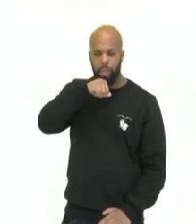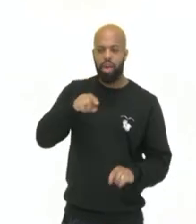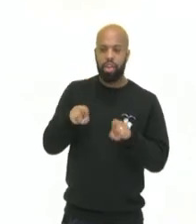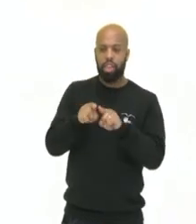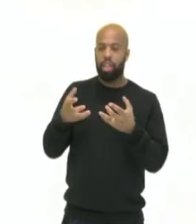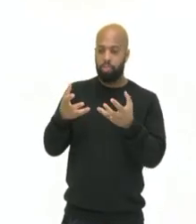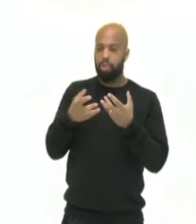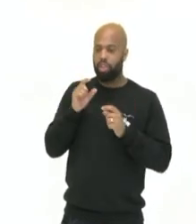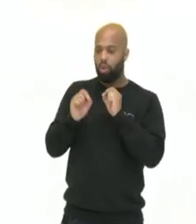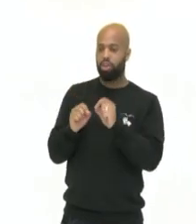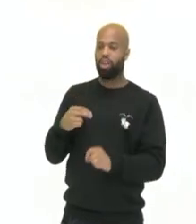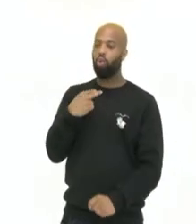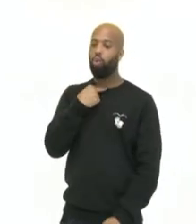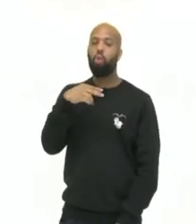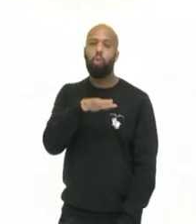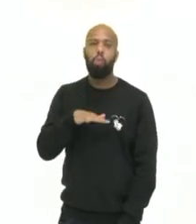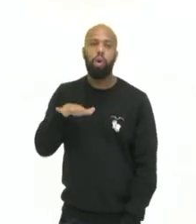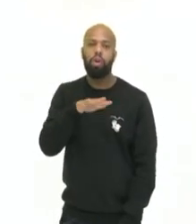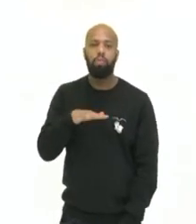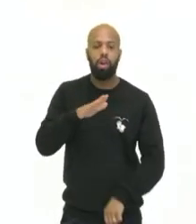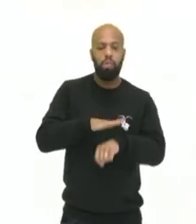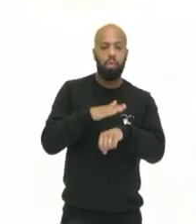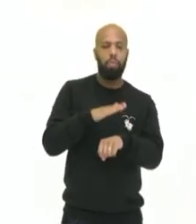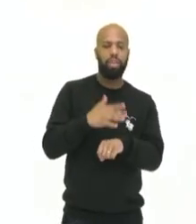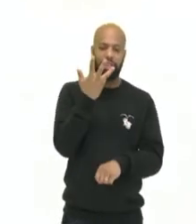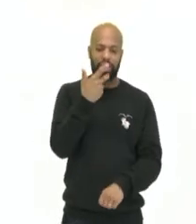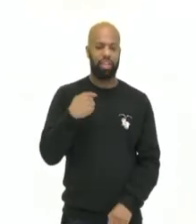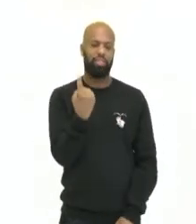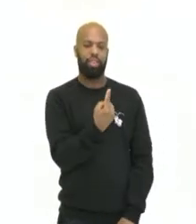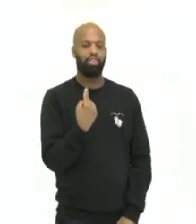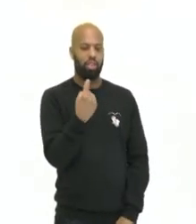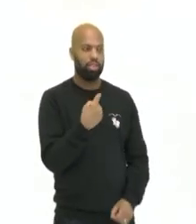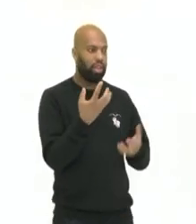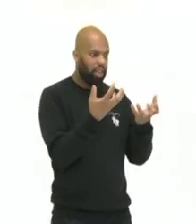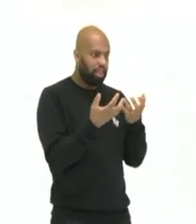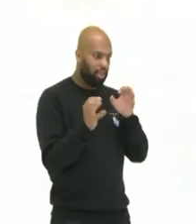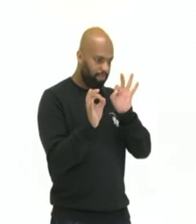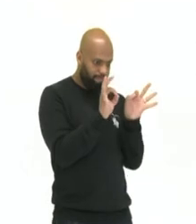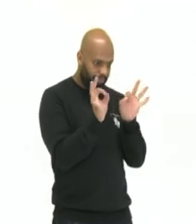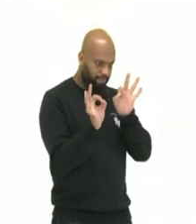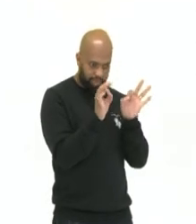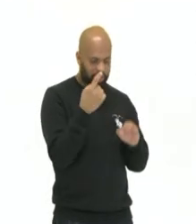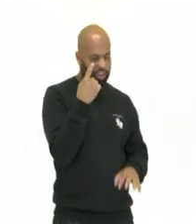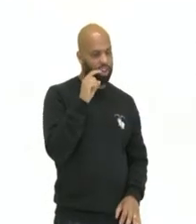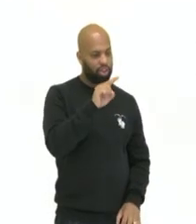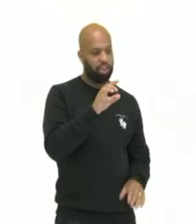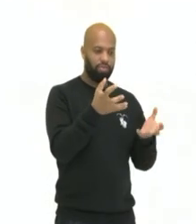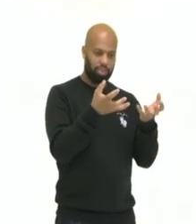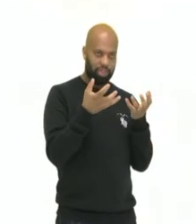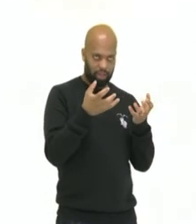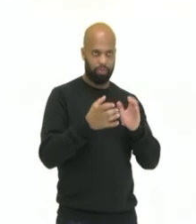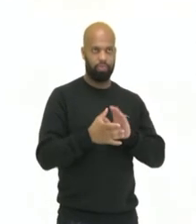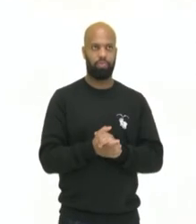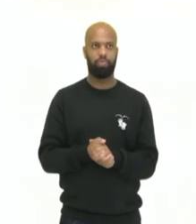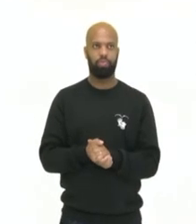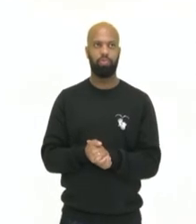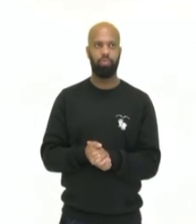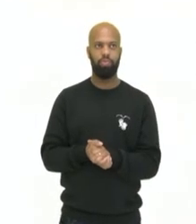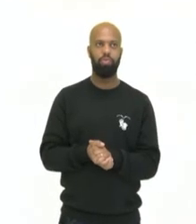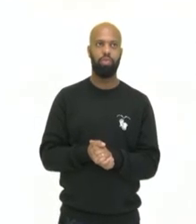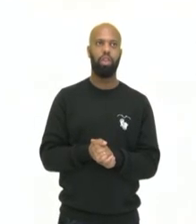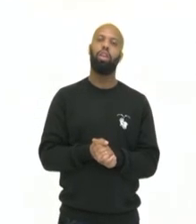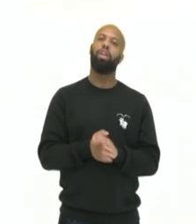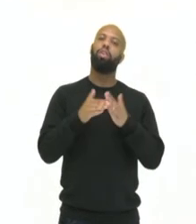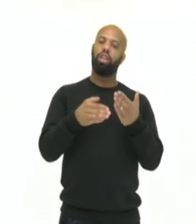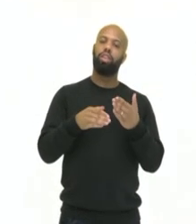preencher espaços durante o tempo em que a criança não está sob supervisão direta dos pais ou outros parentes. A